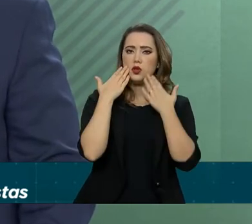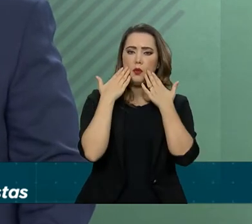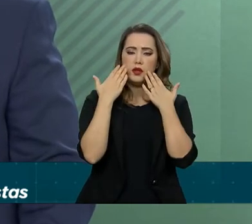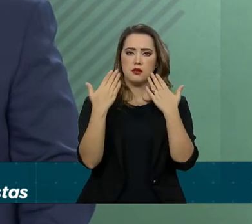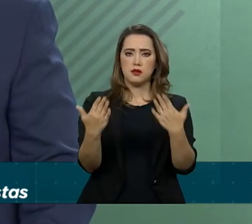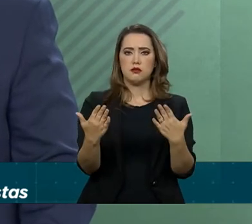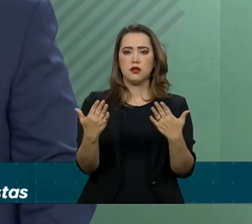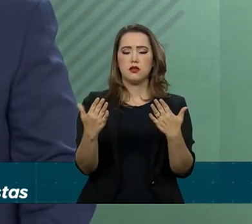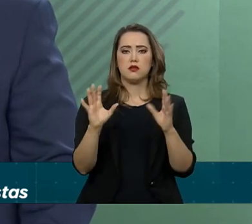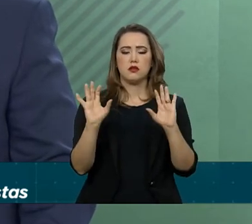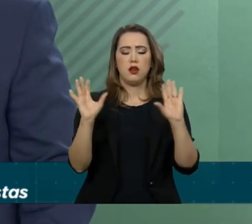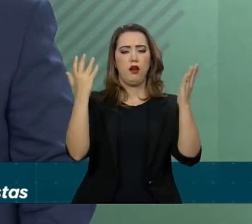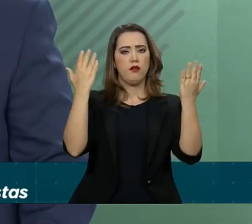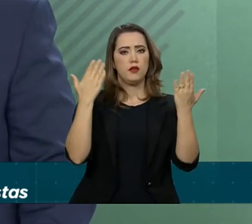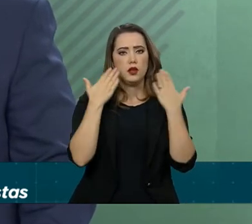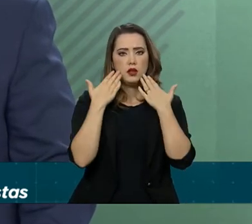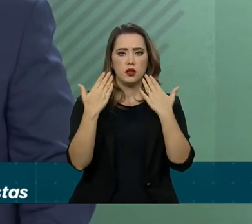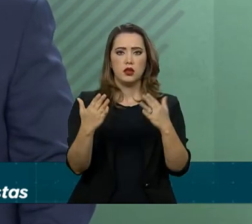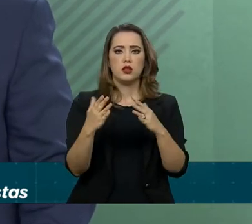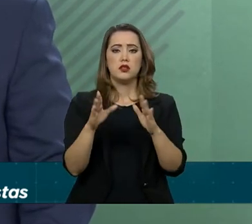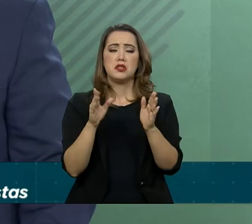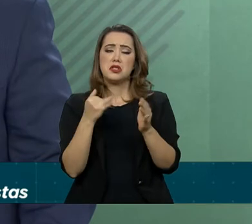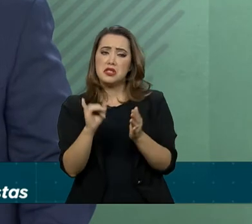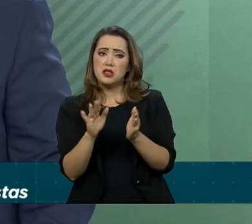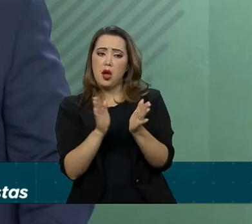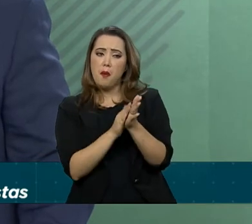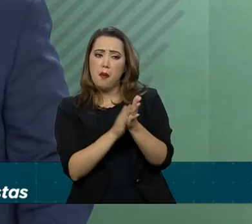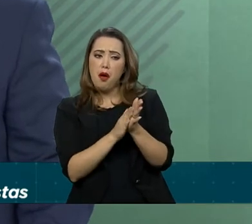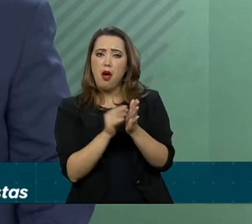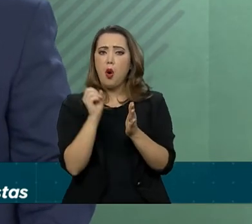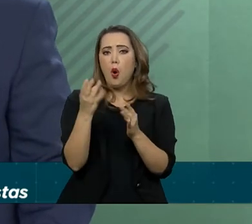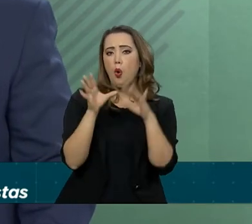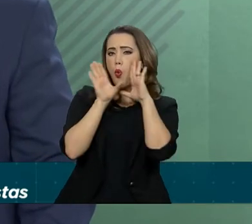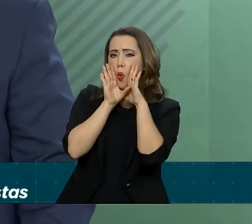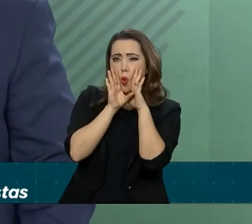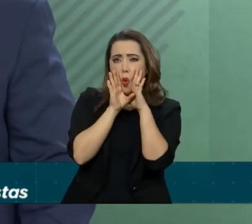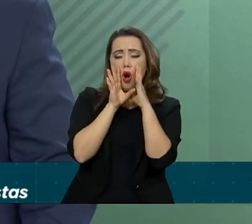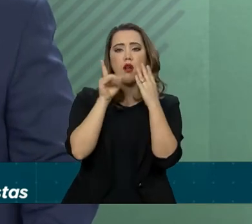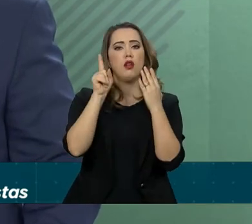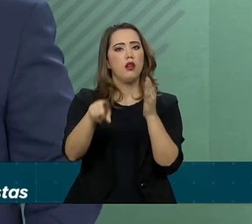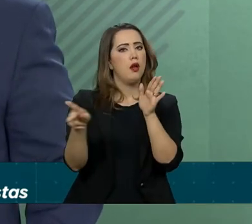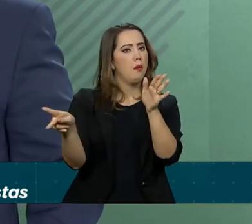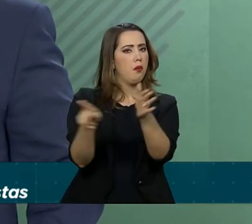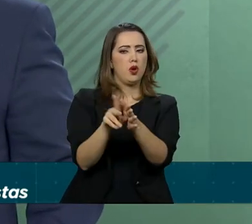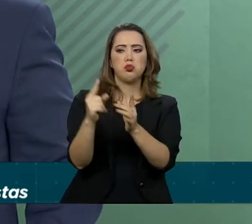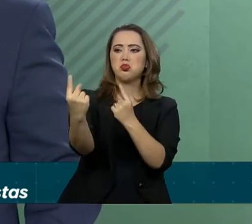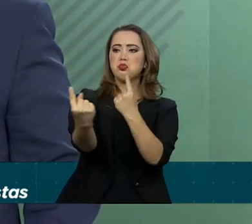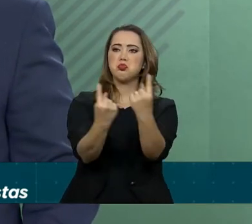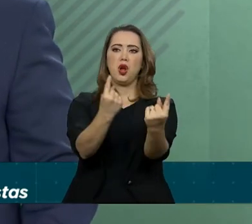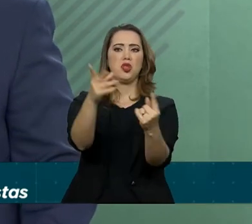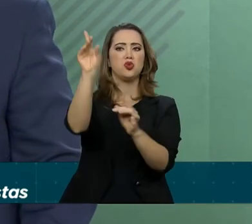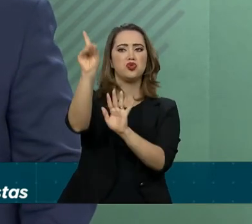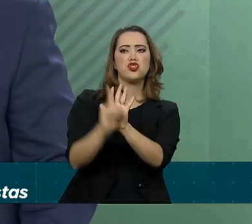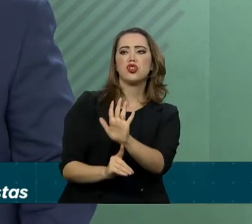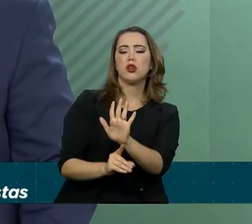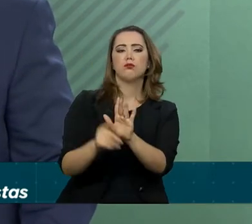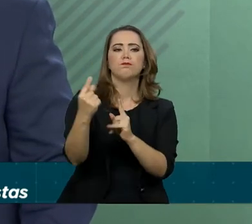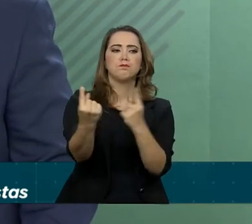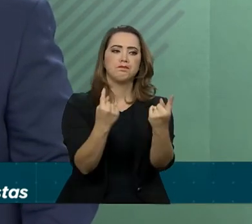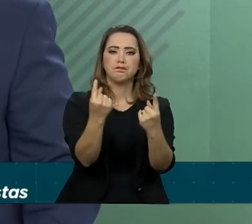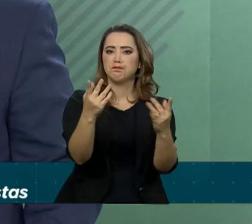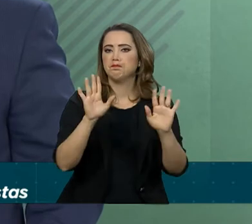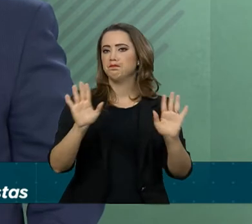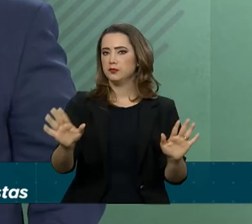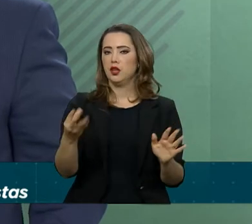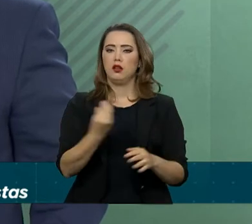em eventos. As vaias e os aplausos, os aplausos e as vaias são direitos dos concidadãos com